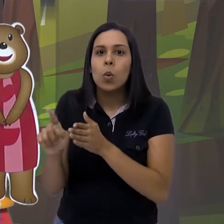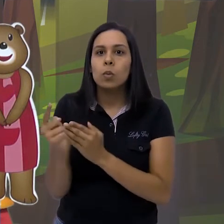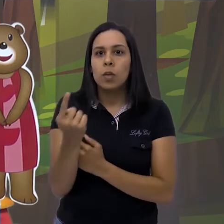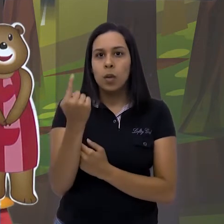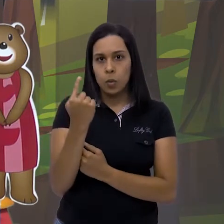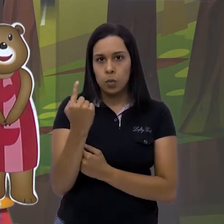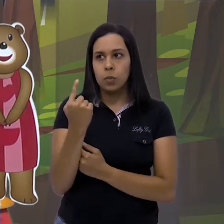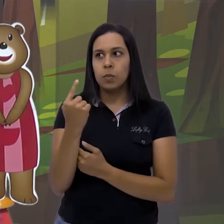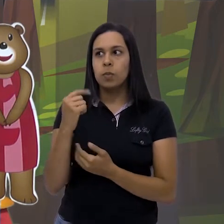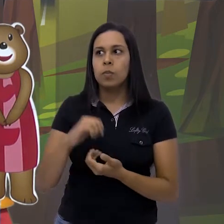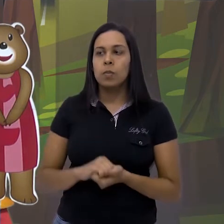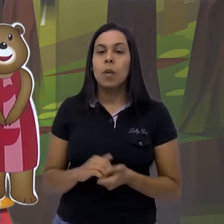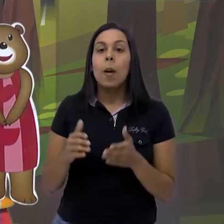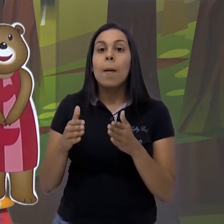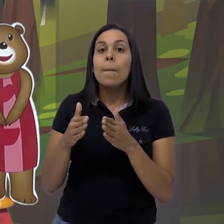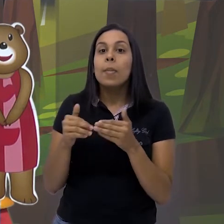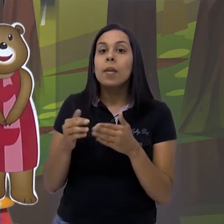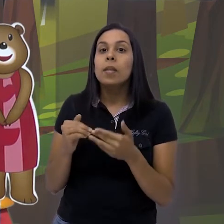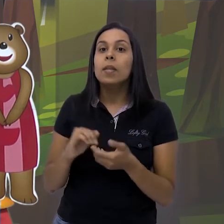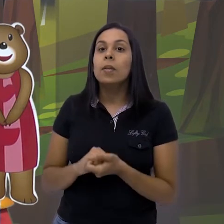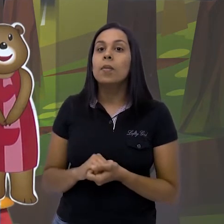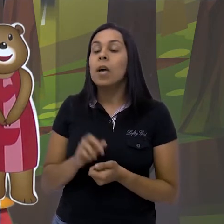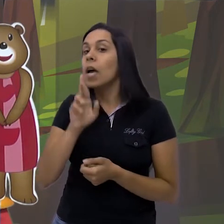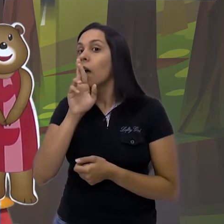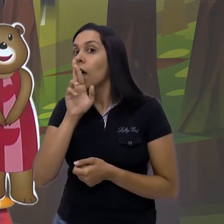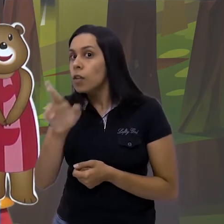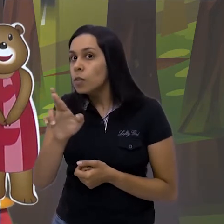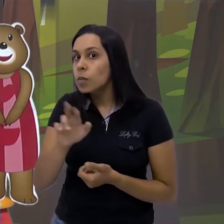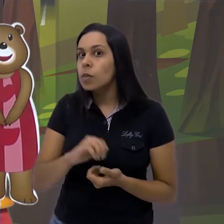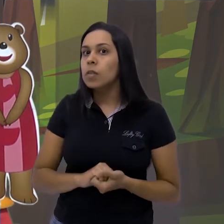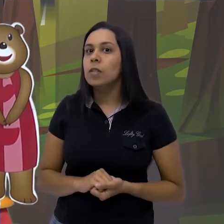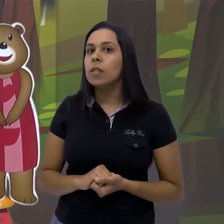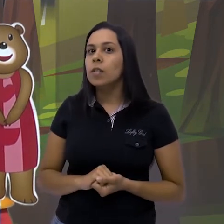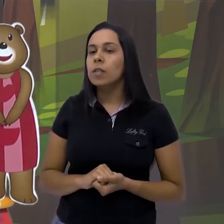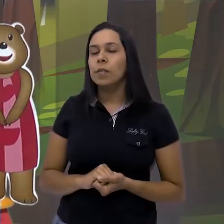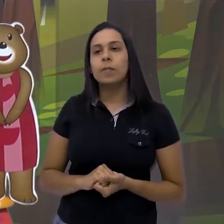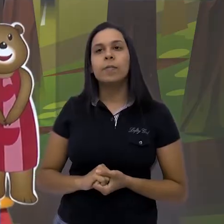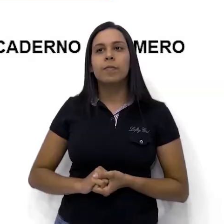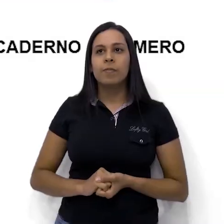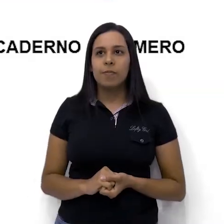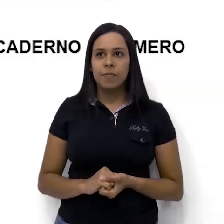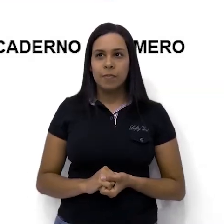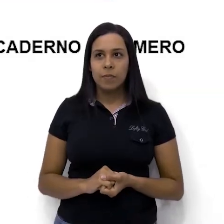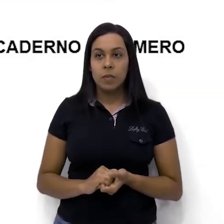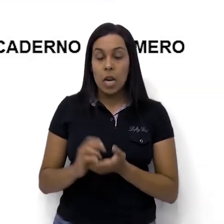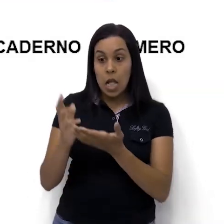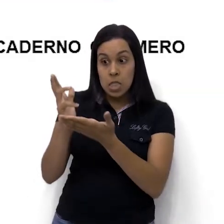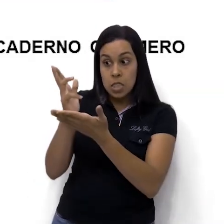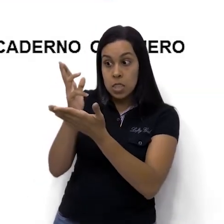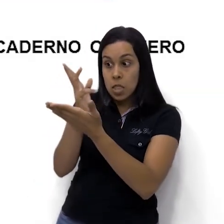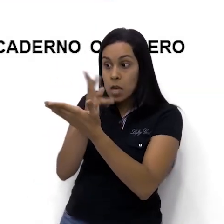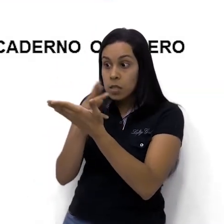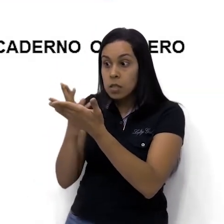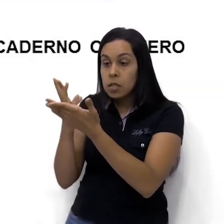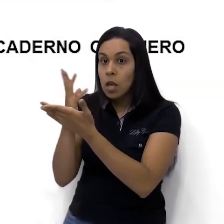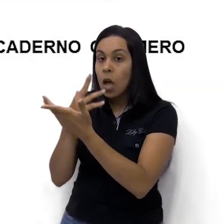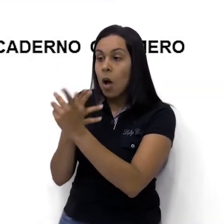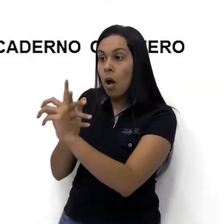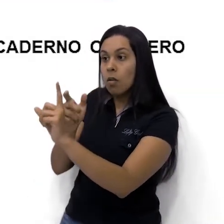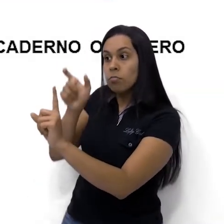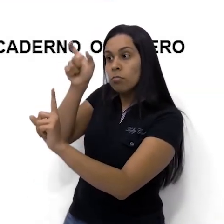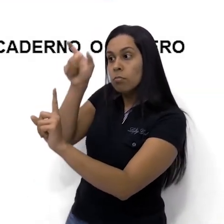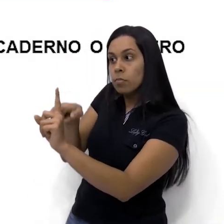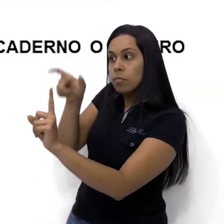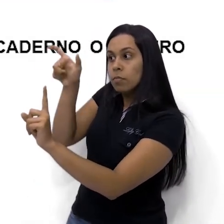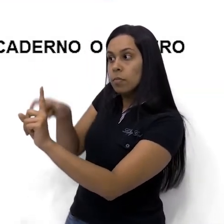Aí o que eu pedi para vocês fazerem, vocês vão responder. Apenas isso. Vamos lá. Desenhe os personagens